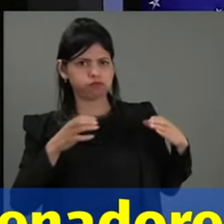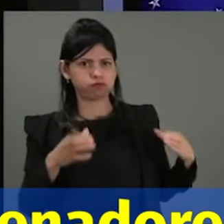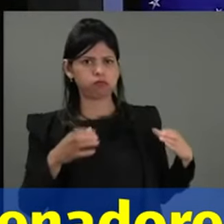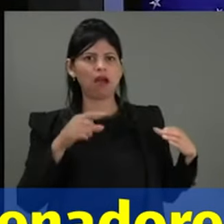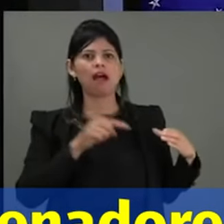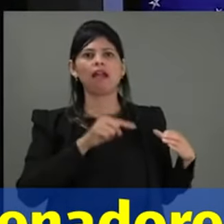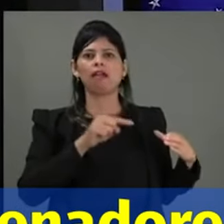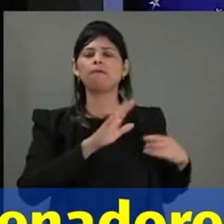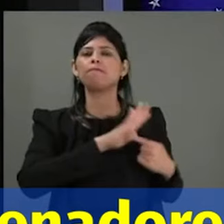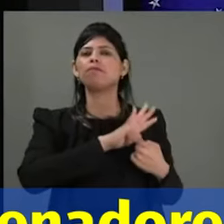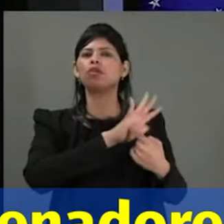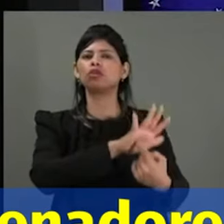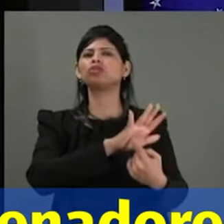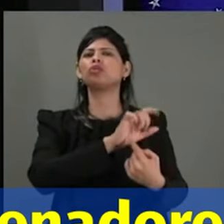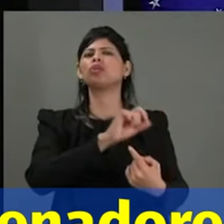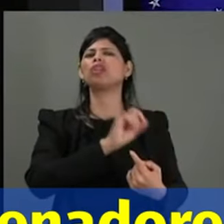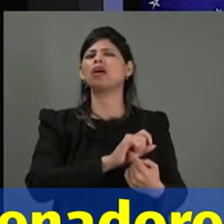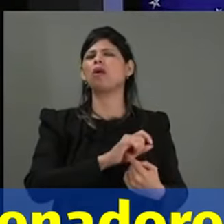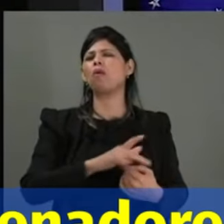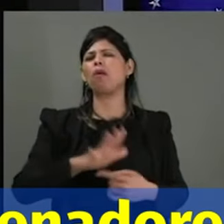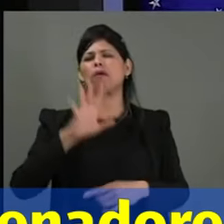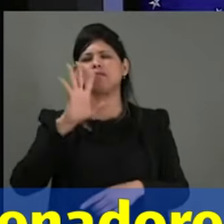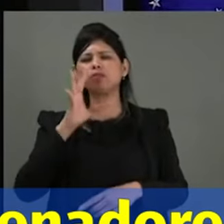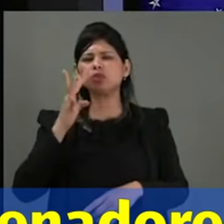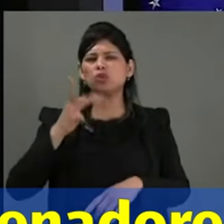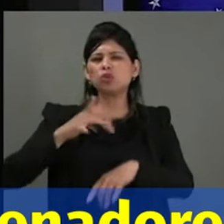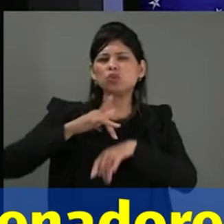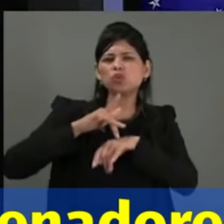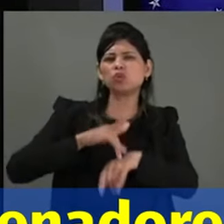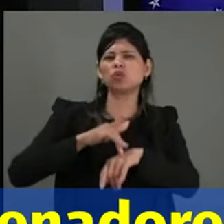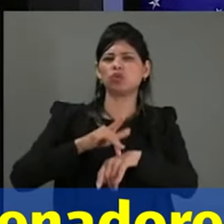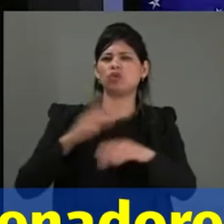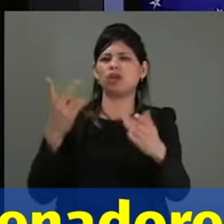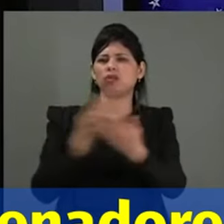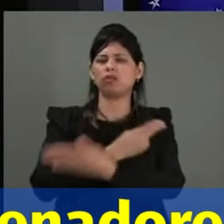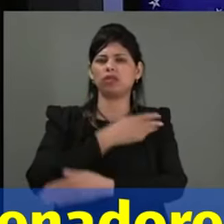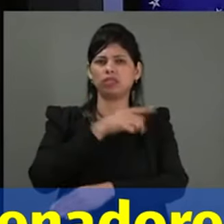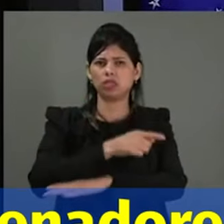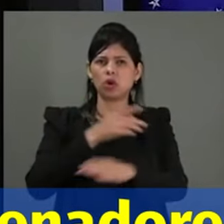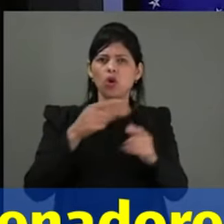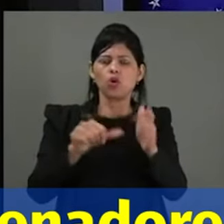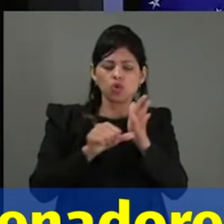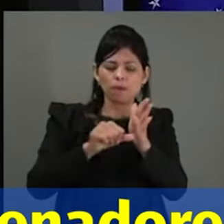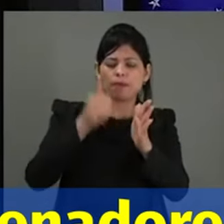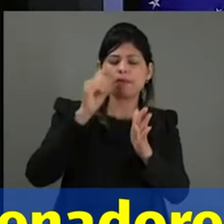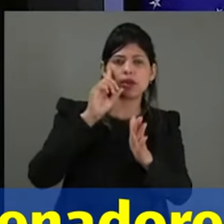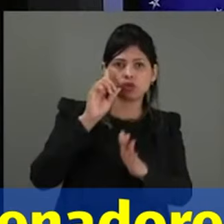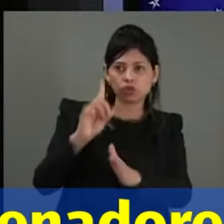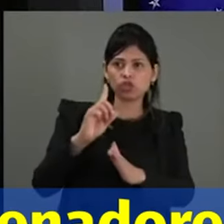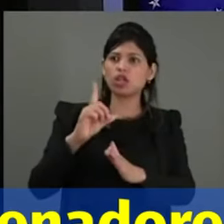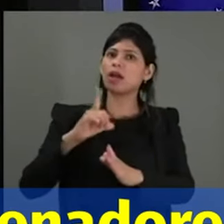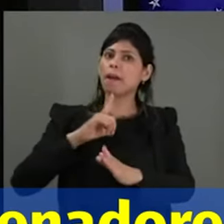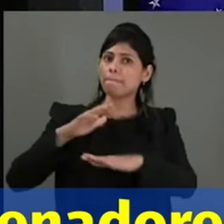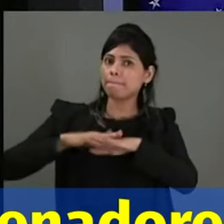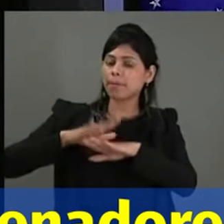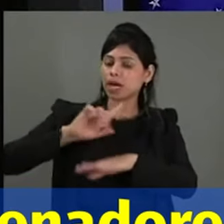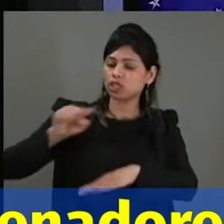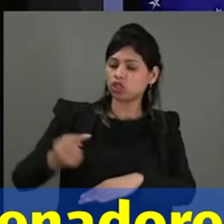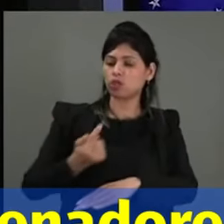escancarou os abusos autoritários praticados desde o primeiro dia, que transformaram mais de mil